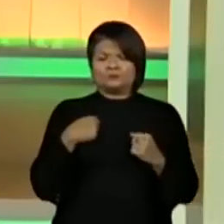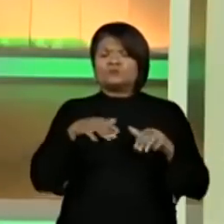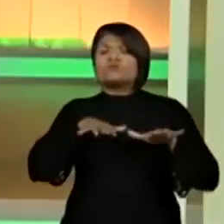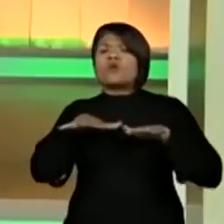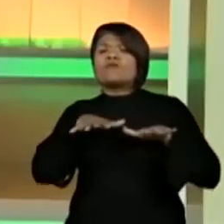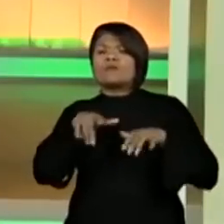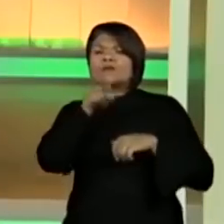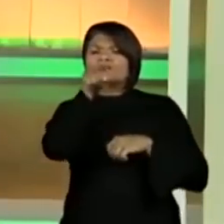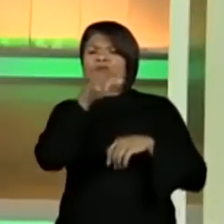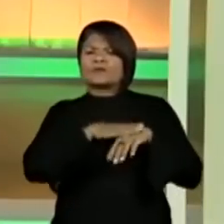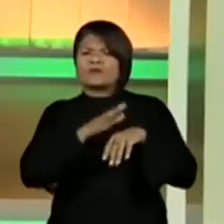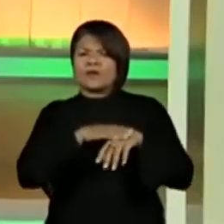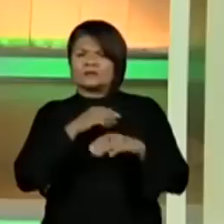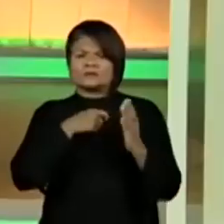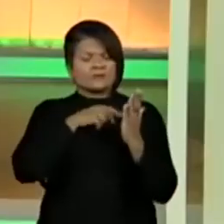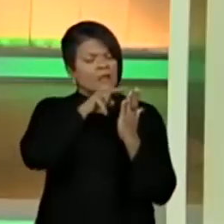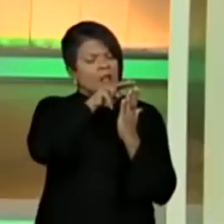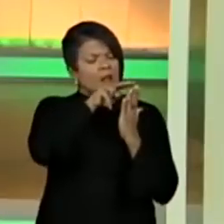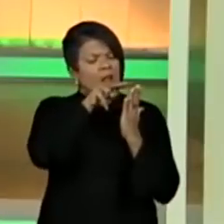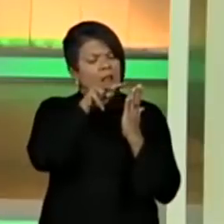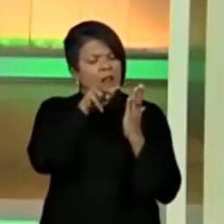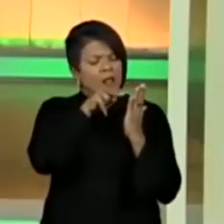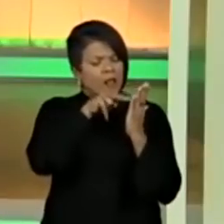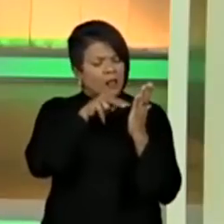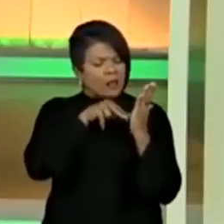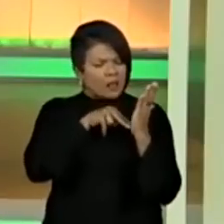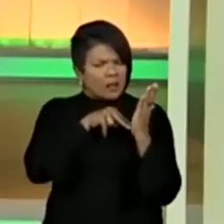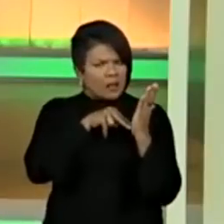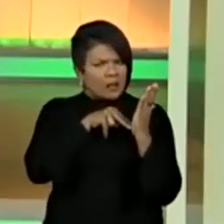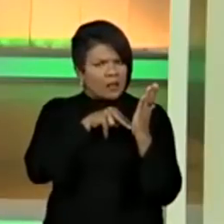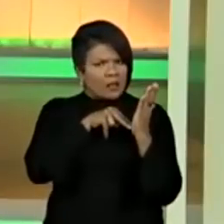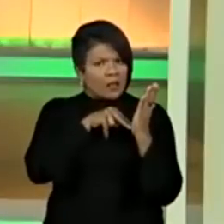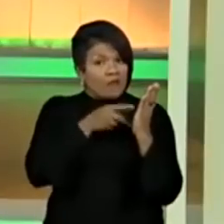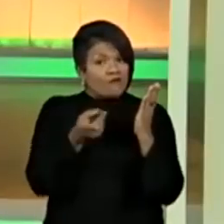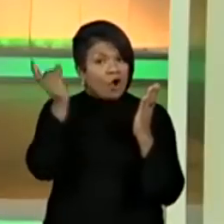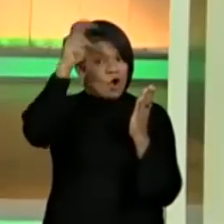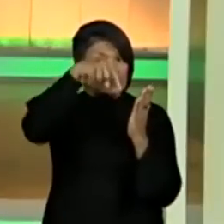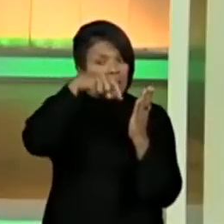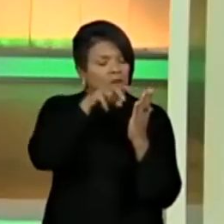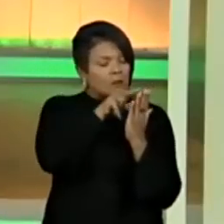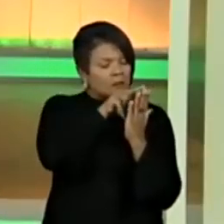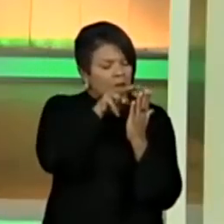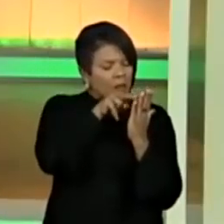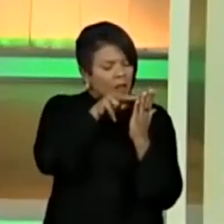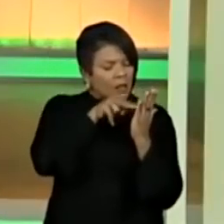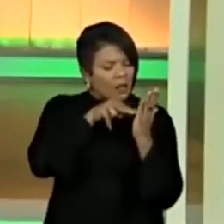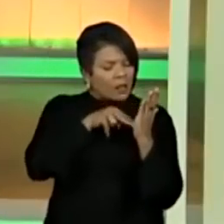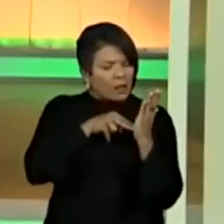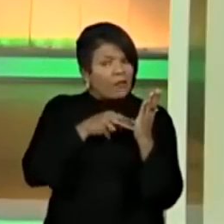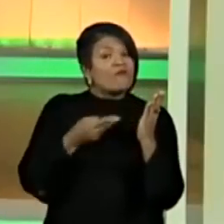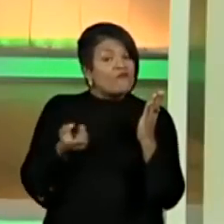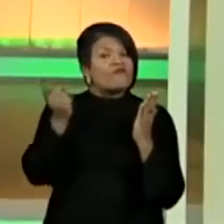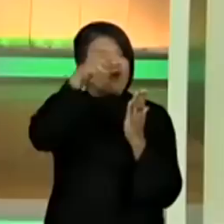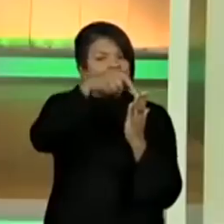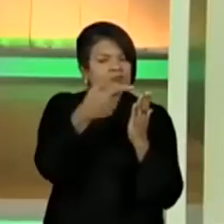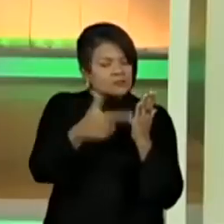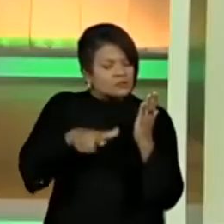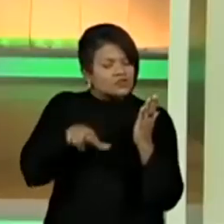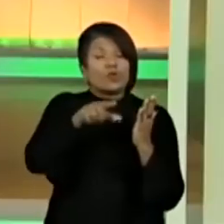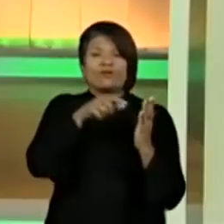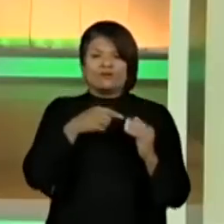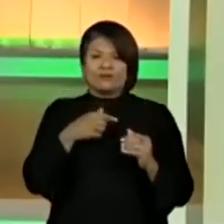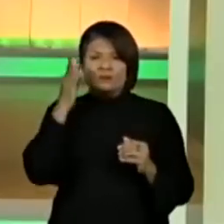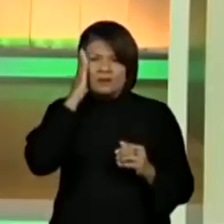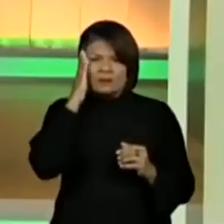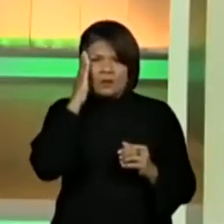Ir e voltar. Ler texto é isso. Localizar informações em textos ou inferir informações, que é uma habilidade que vocês já